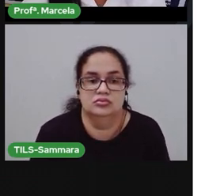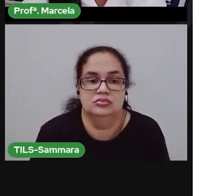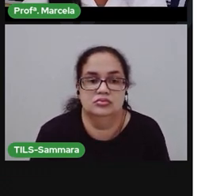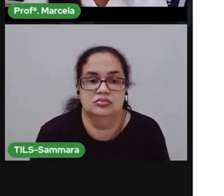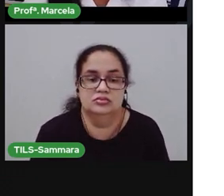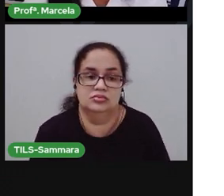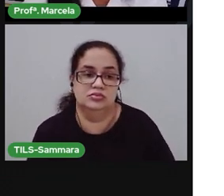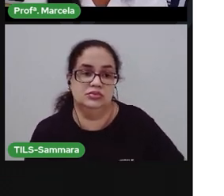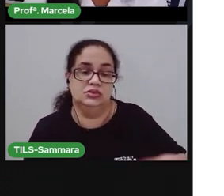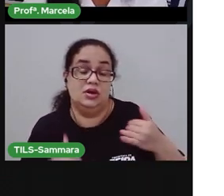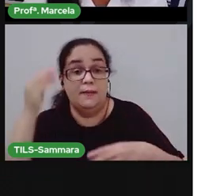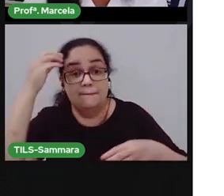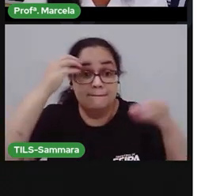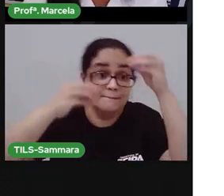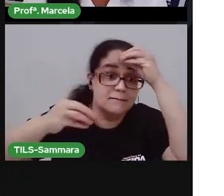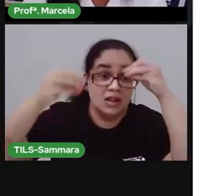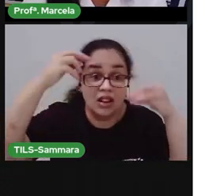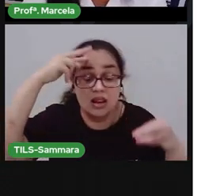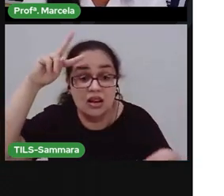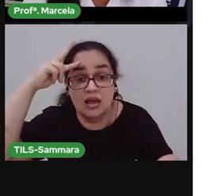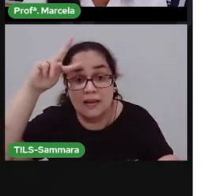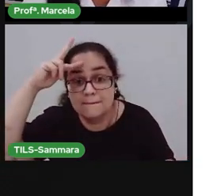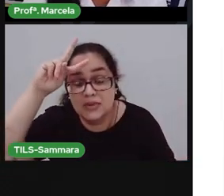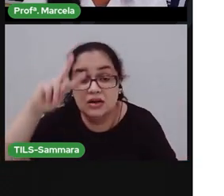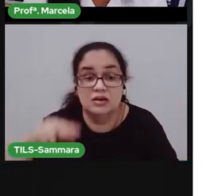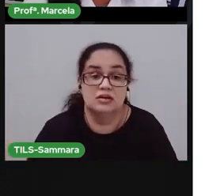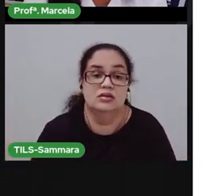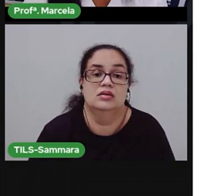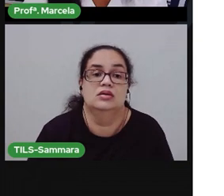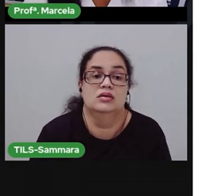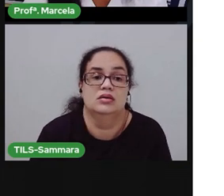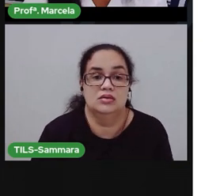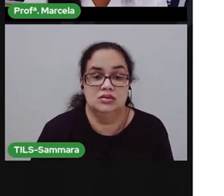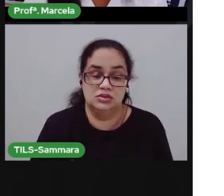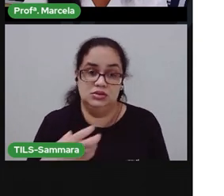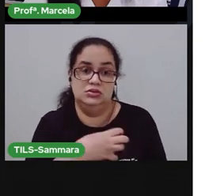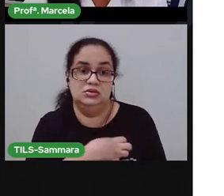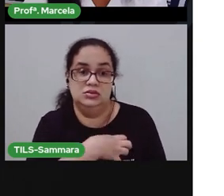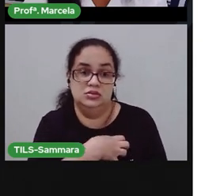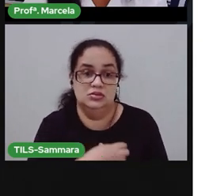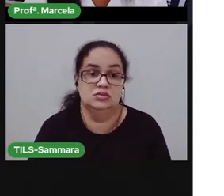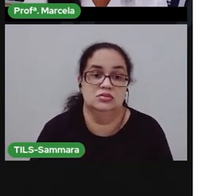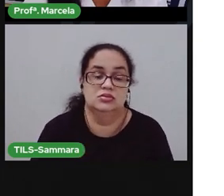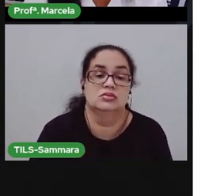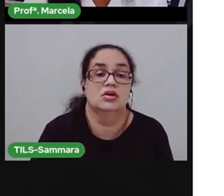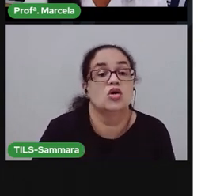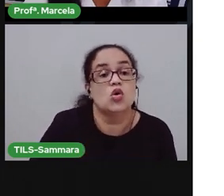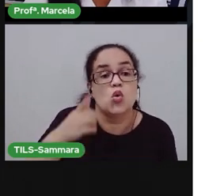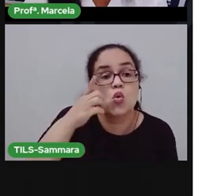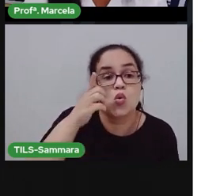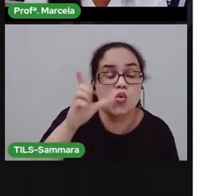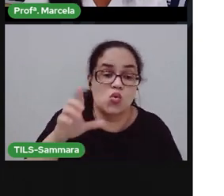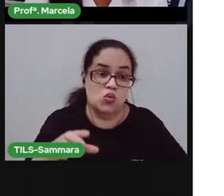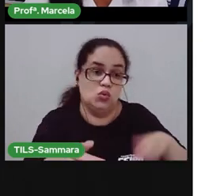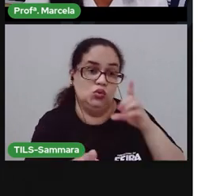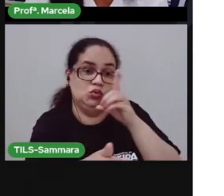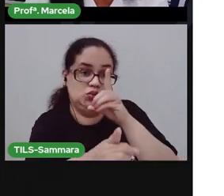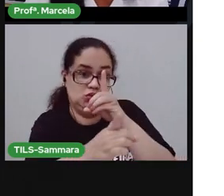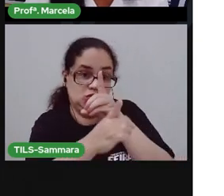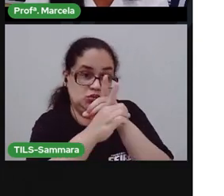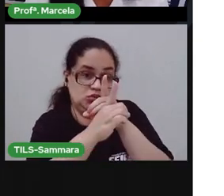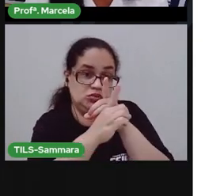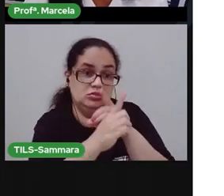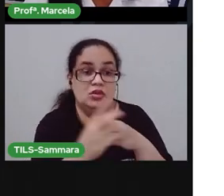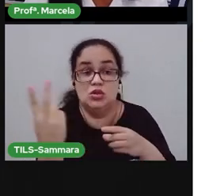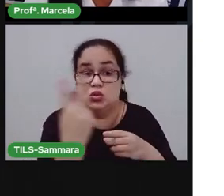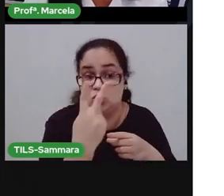É um jogo da memória dos cinco sentidos. Vamos encontrar... O jogo da memória tem que encontrar